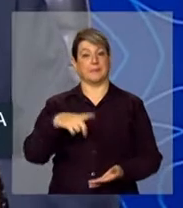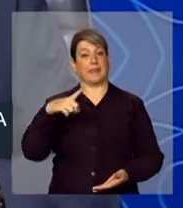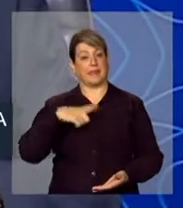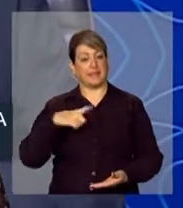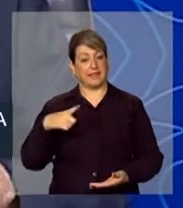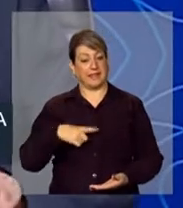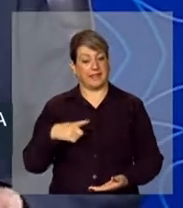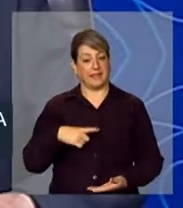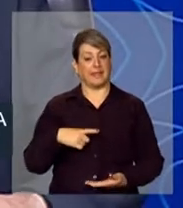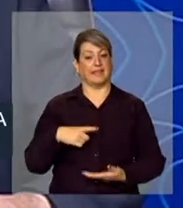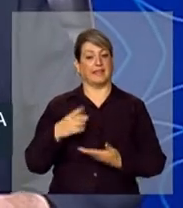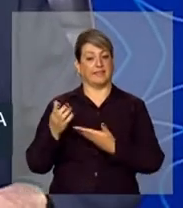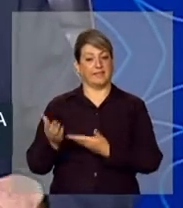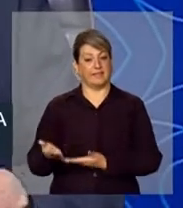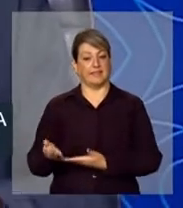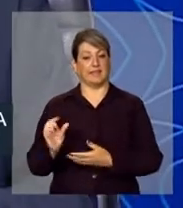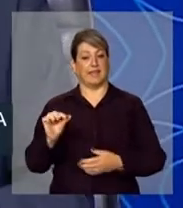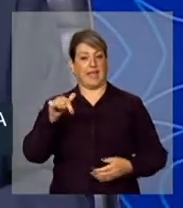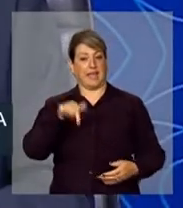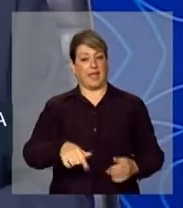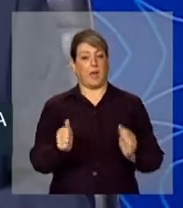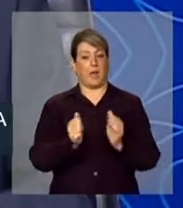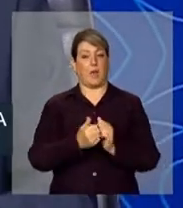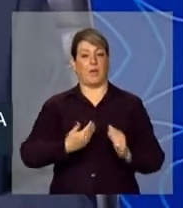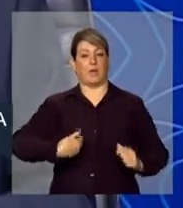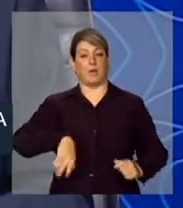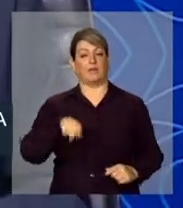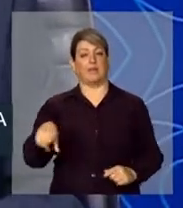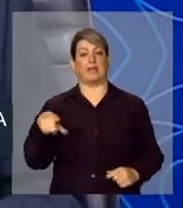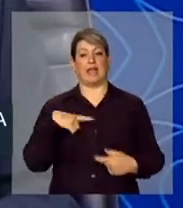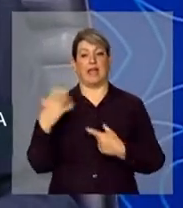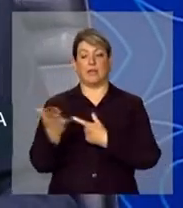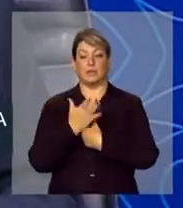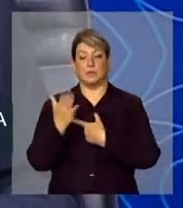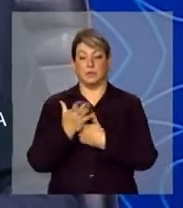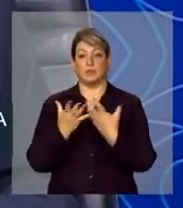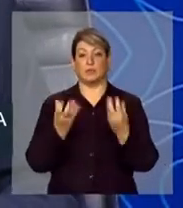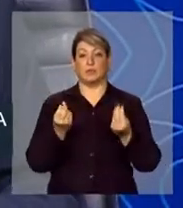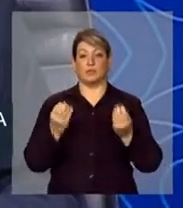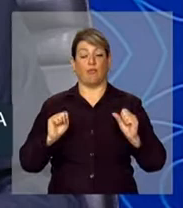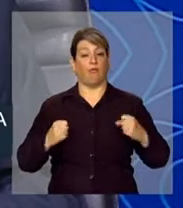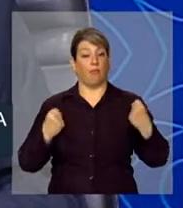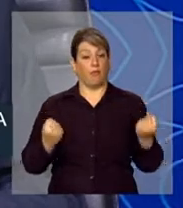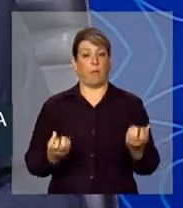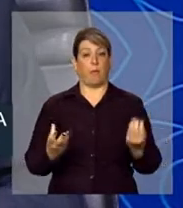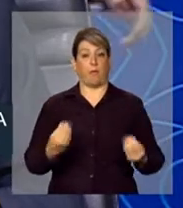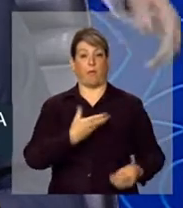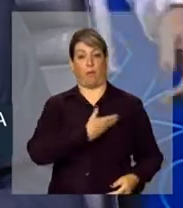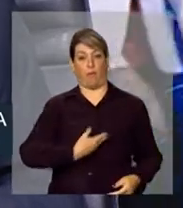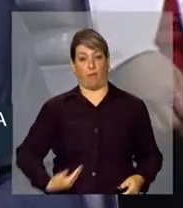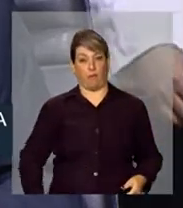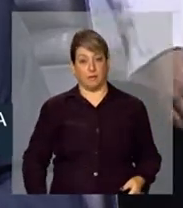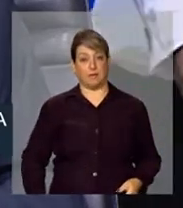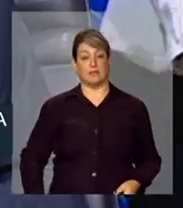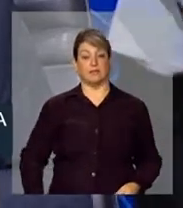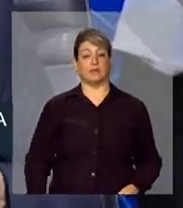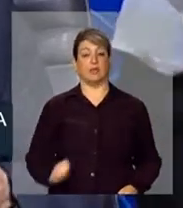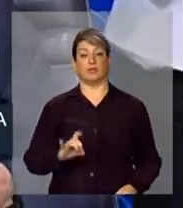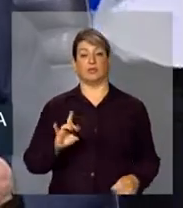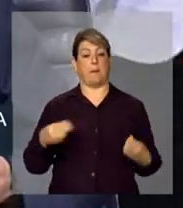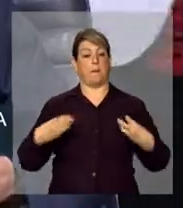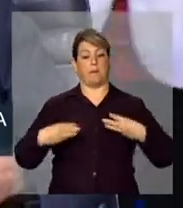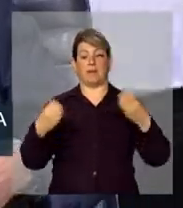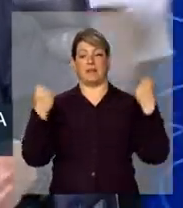aqui conosco. Você tem apoiado e ajudado todo o esforço do governo, que não é apenas do Ministério do Esporte,